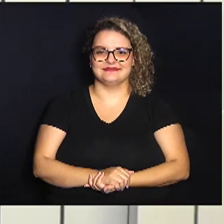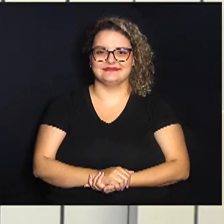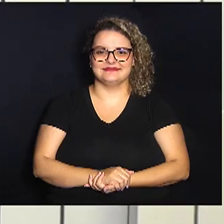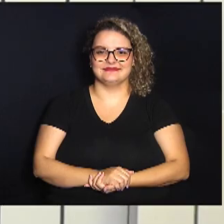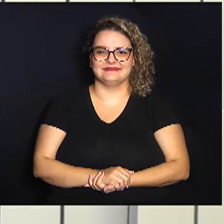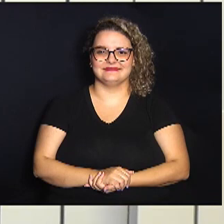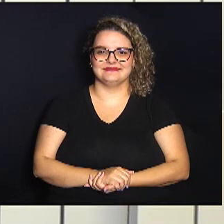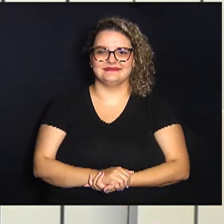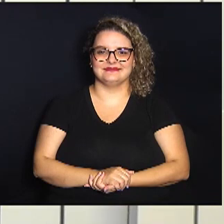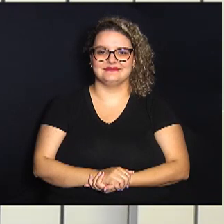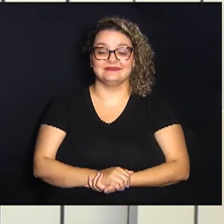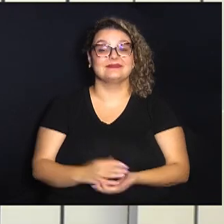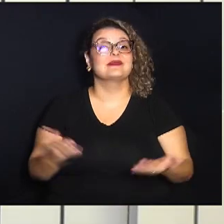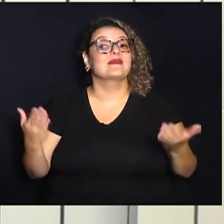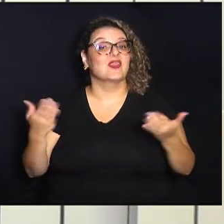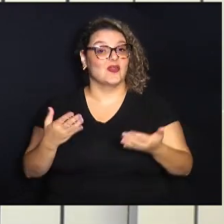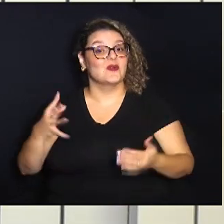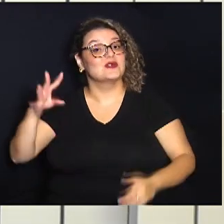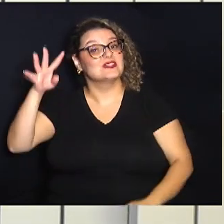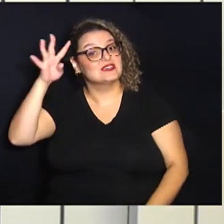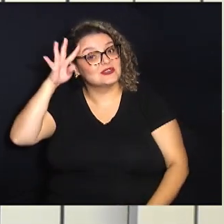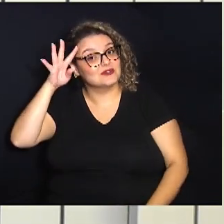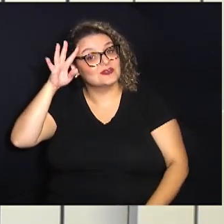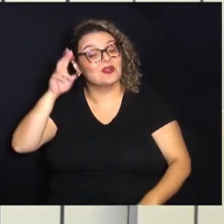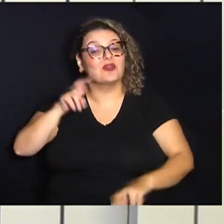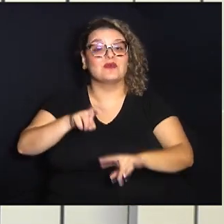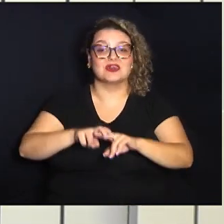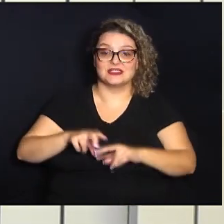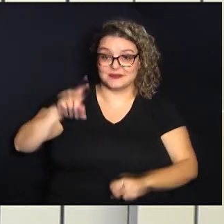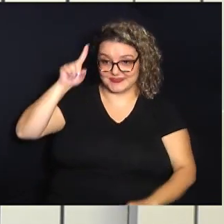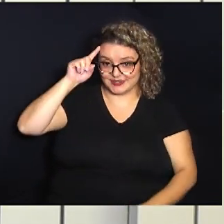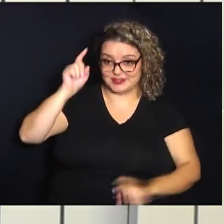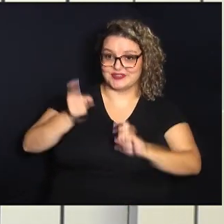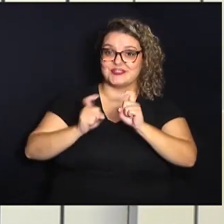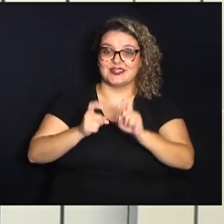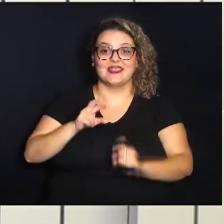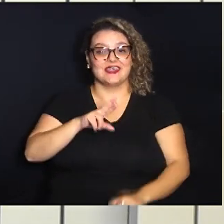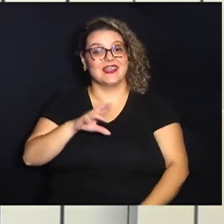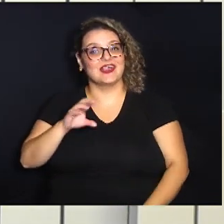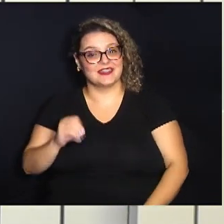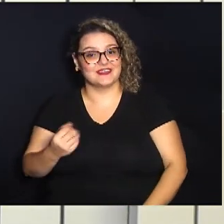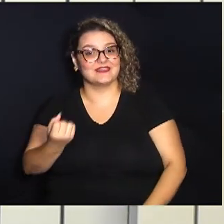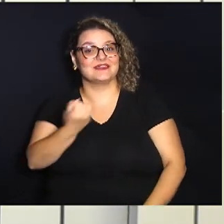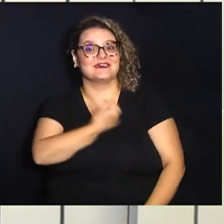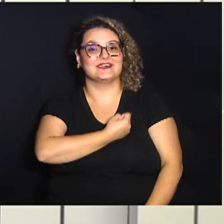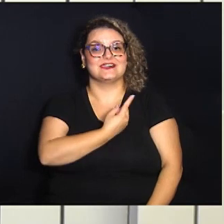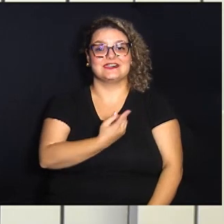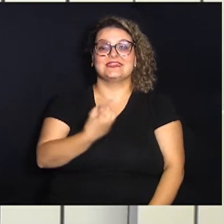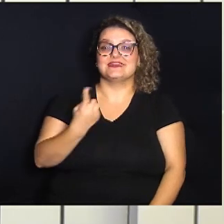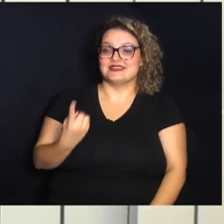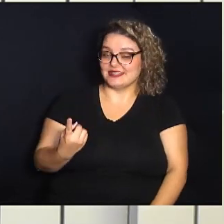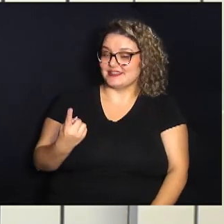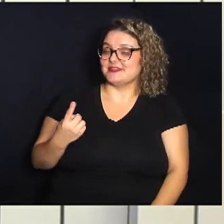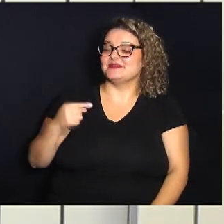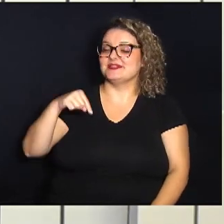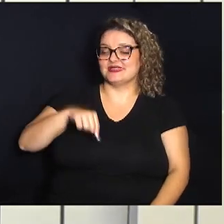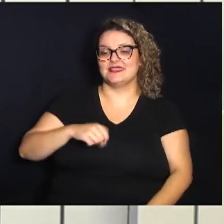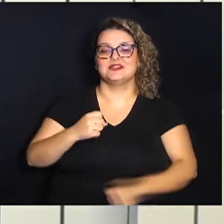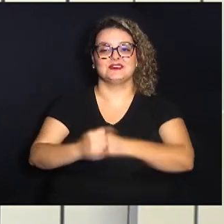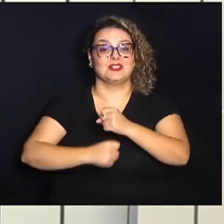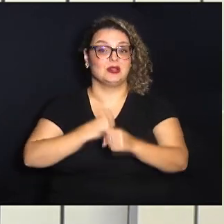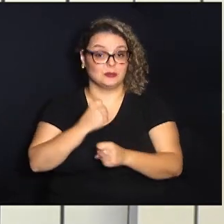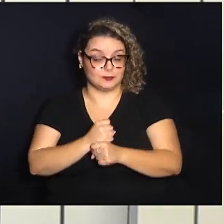hoje é quarta-feira portanto é dia de reunião ordinária a décima primeira neste ano